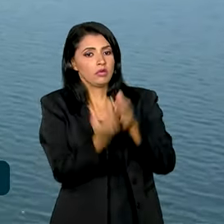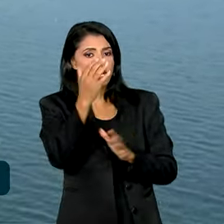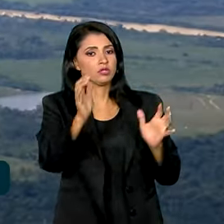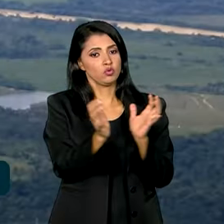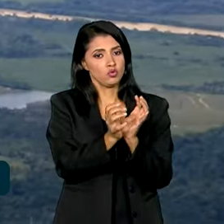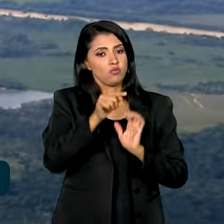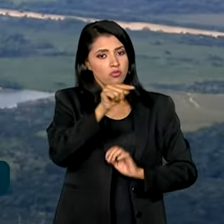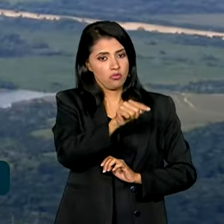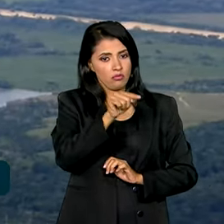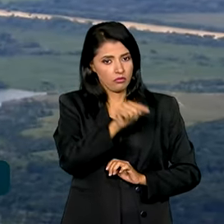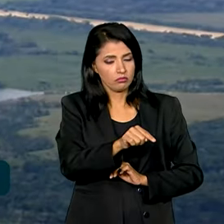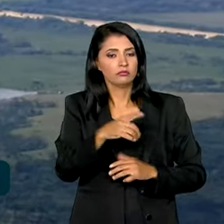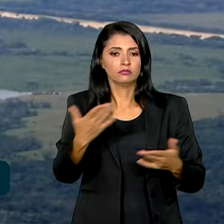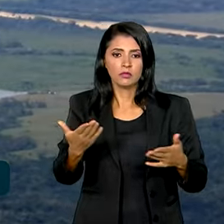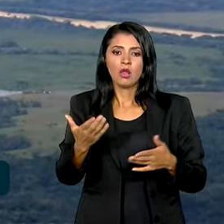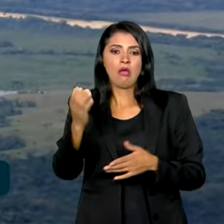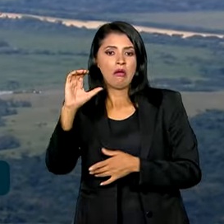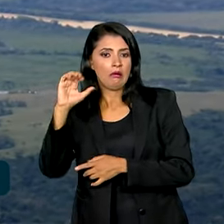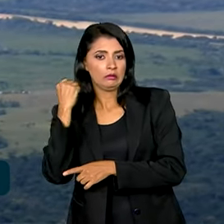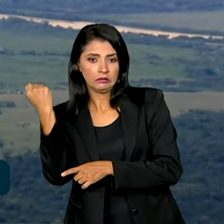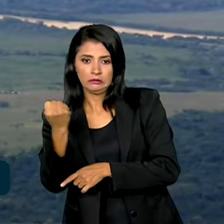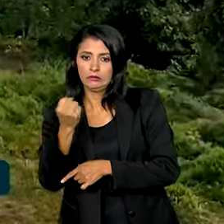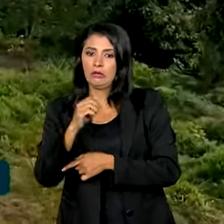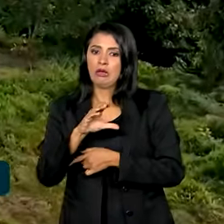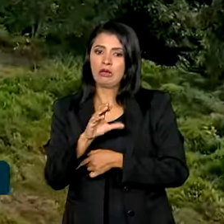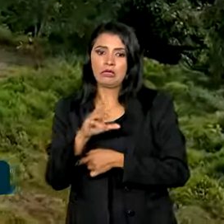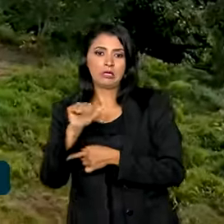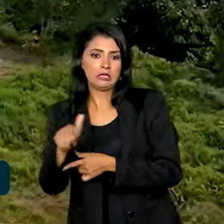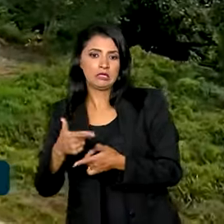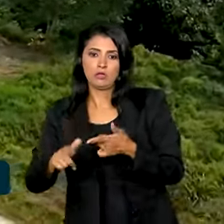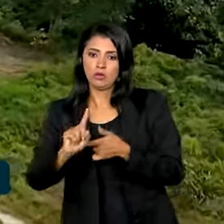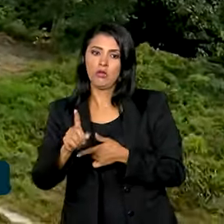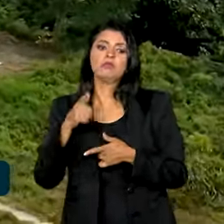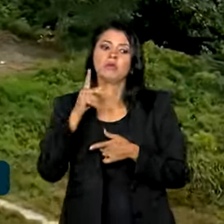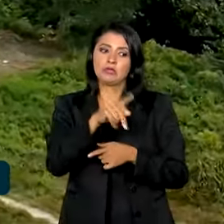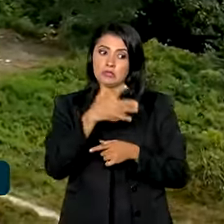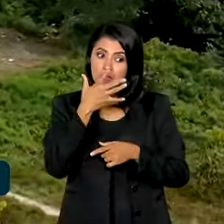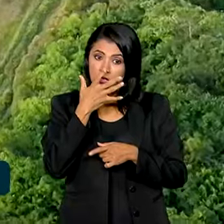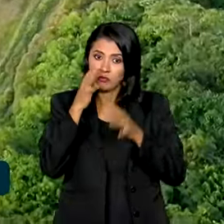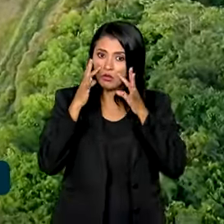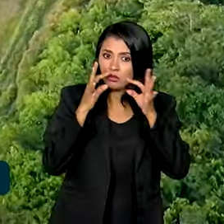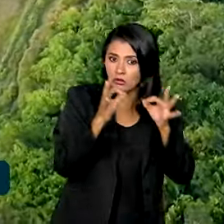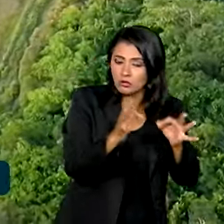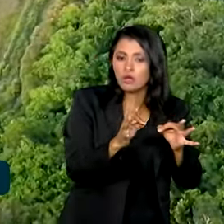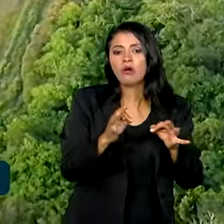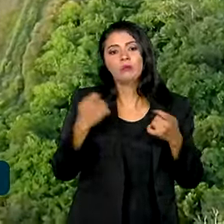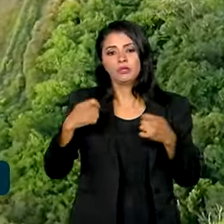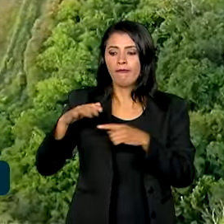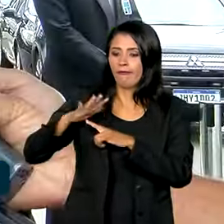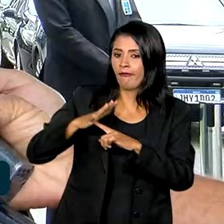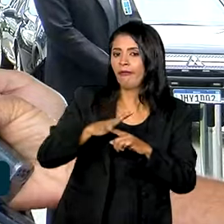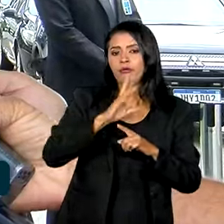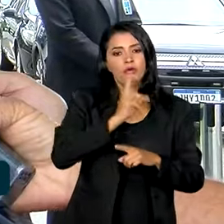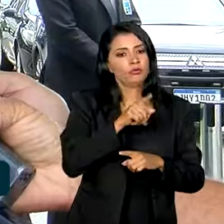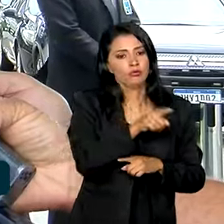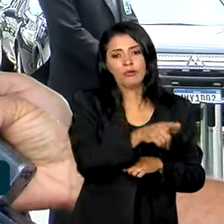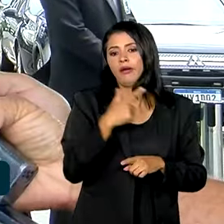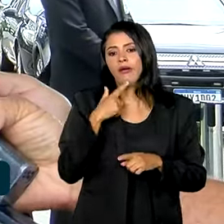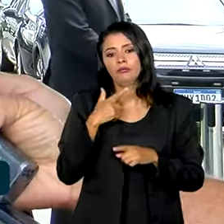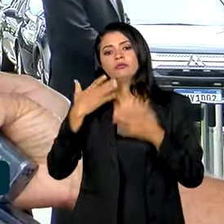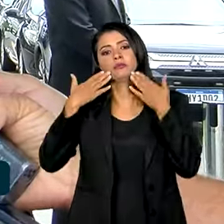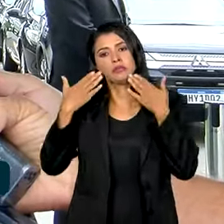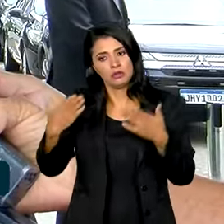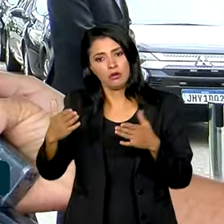com a crise ou sem crise, mas sempre à disposição desse problema. Isso nós vamos ter que deixar a aeronave definitiva, é uma coisa que nós vamos